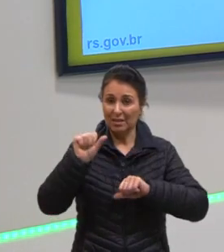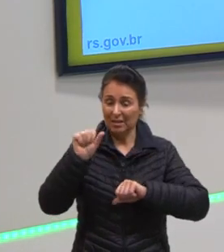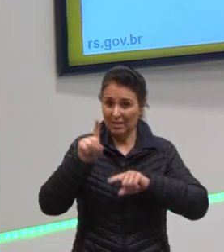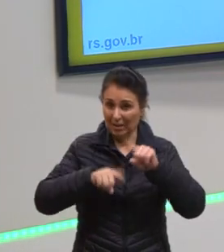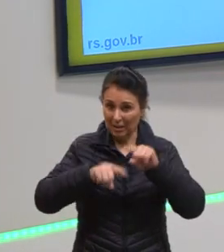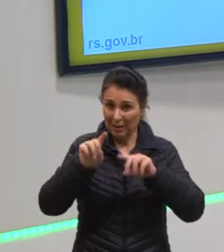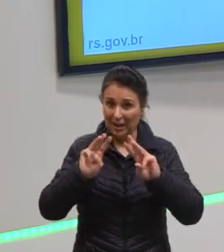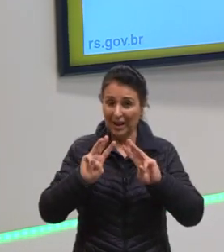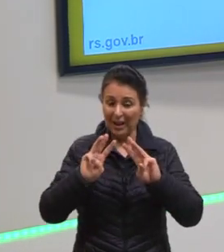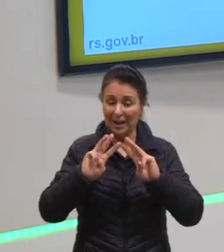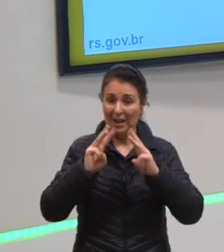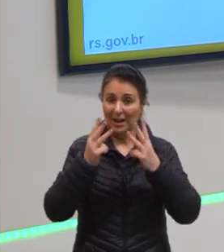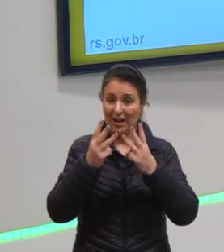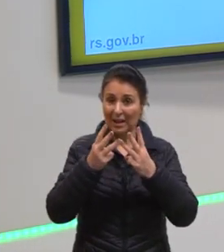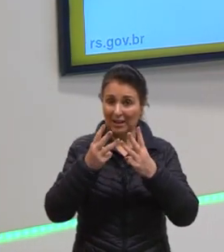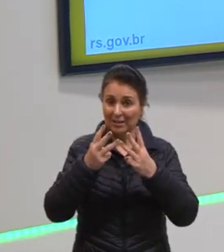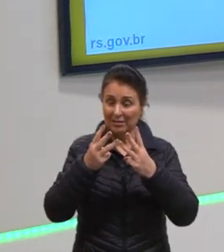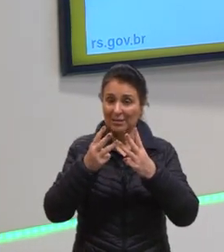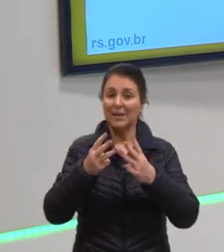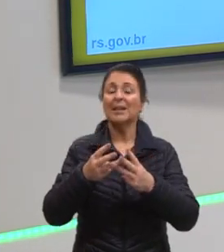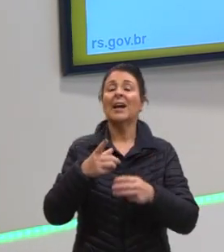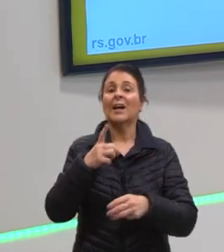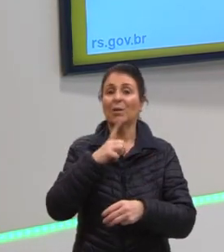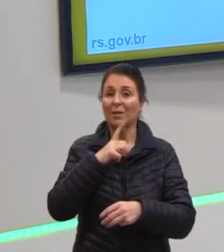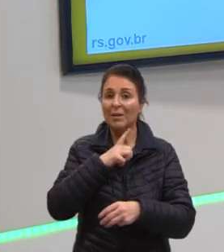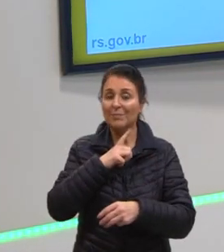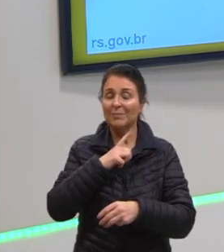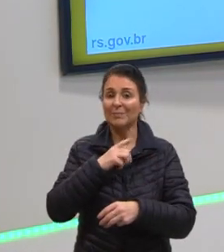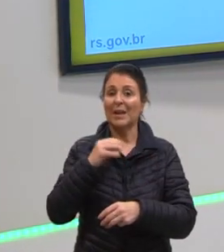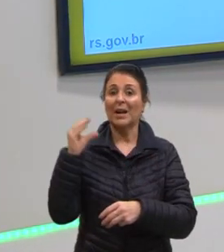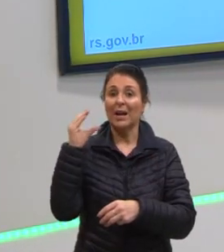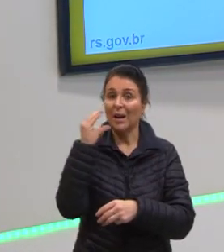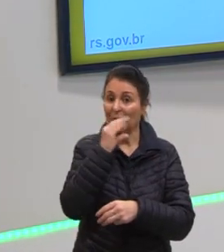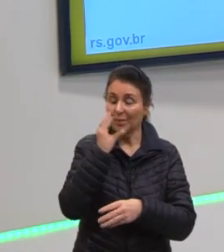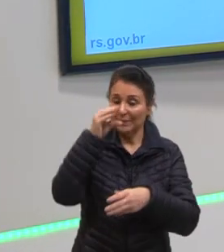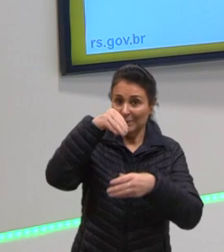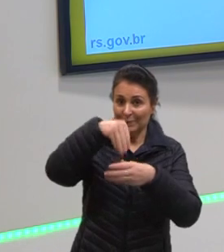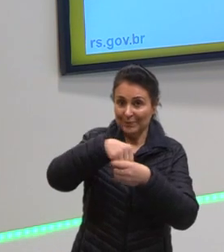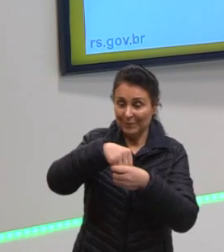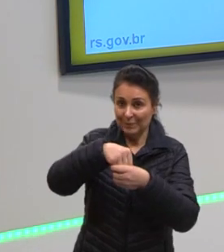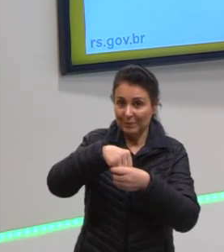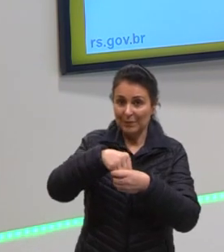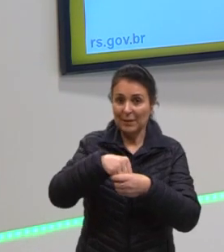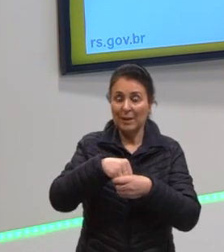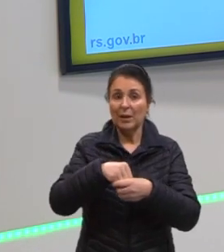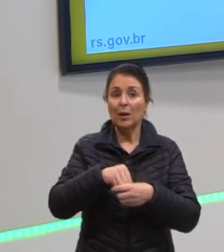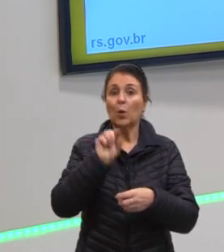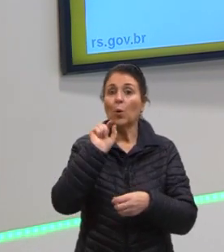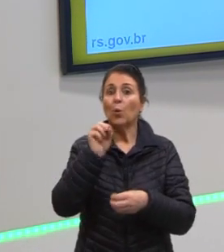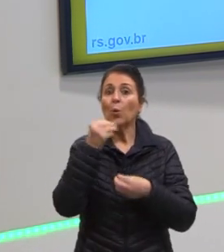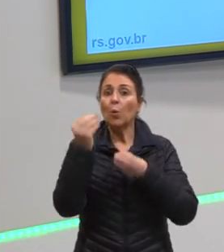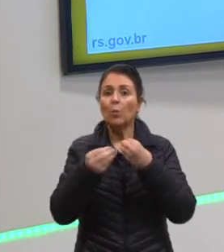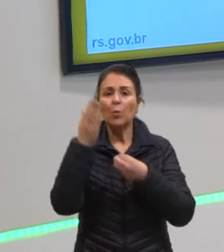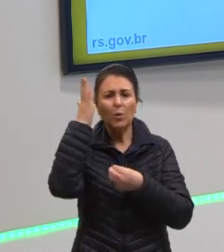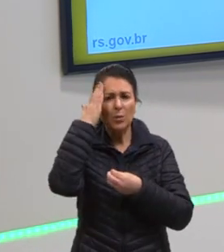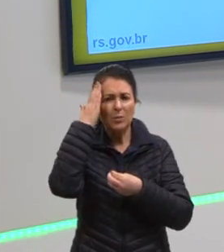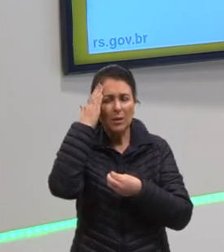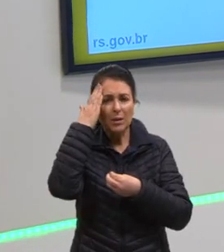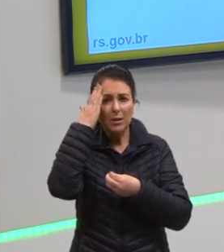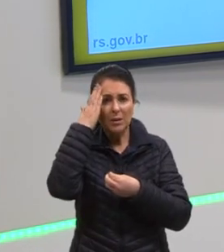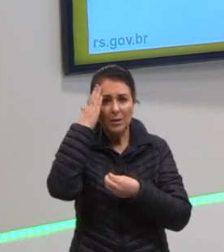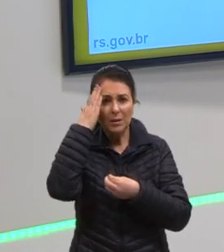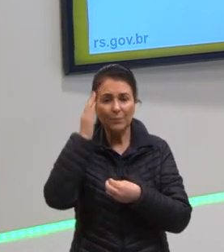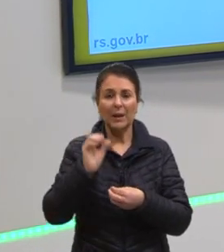aí a gente já está falando de calor latente, que é um pouquinho diferente, tá? A unidade de medida, então, desse calor latente é